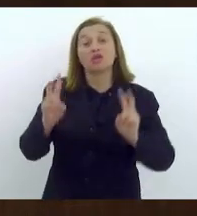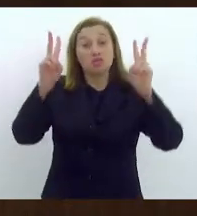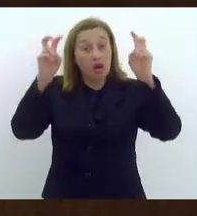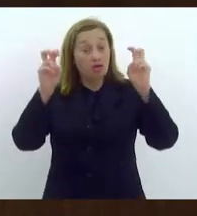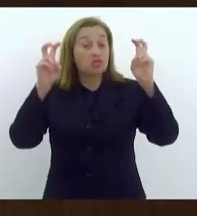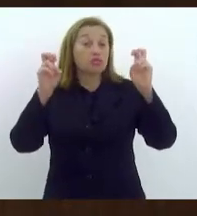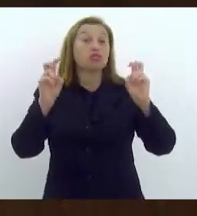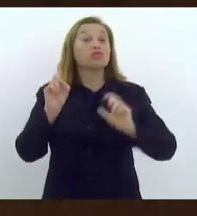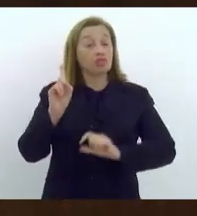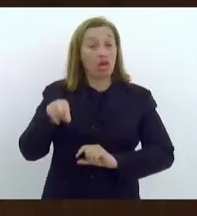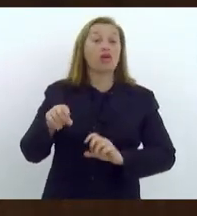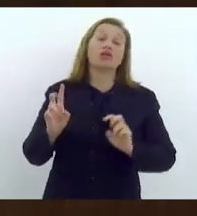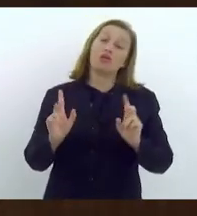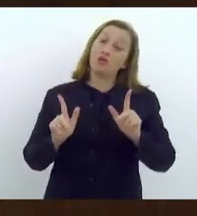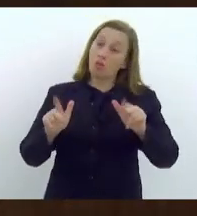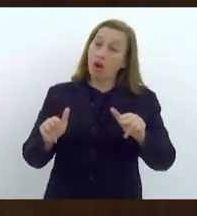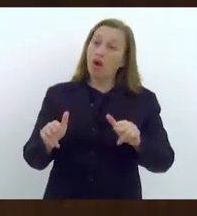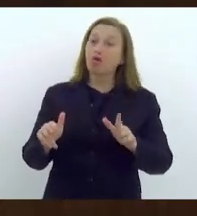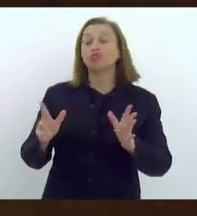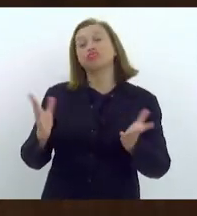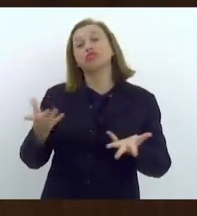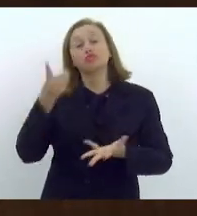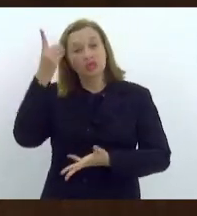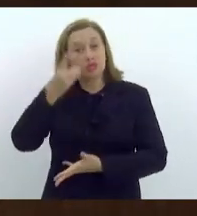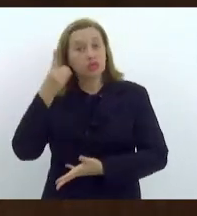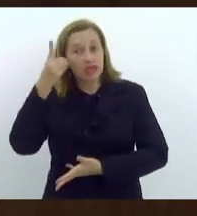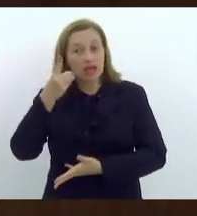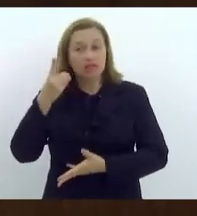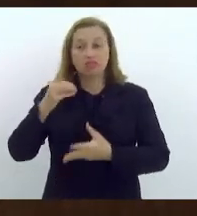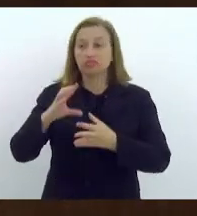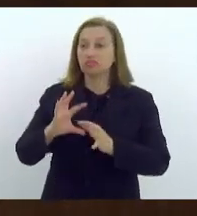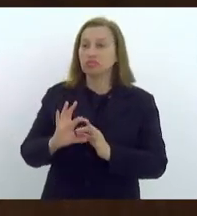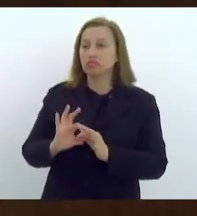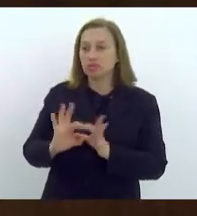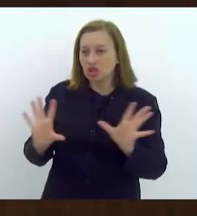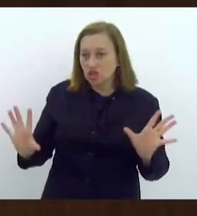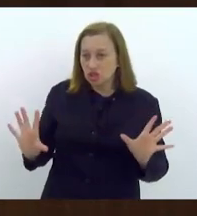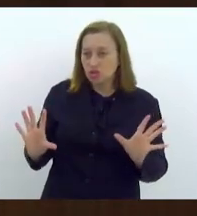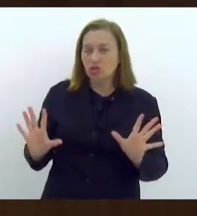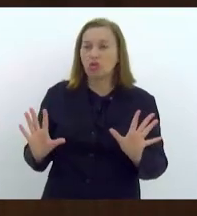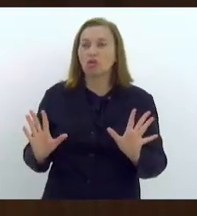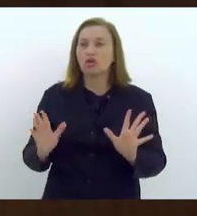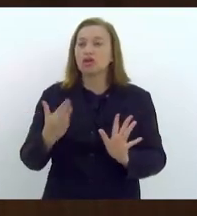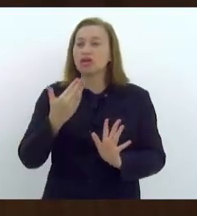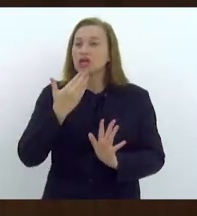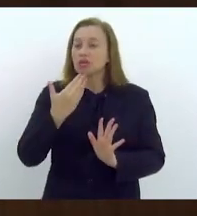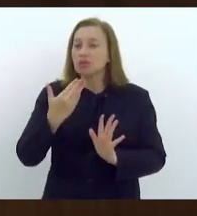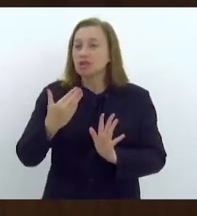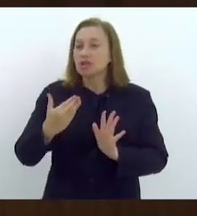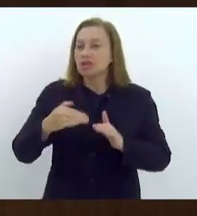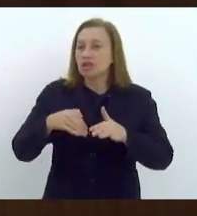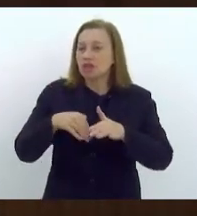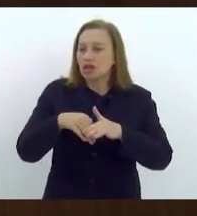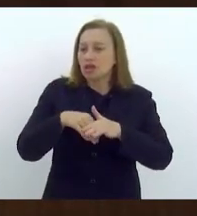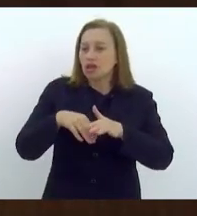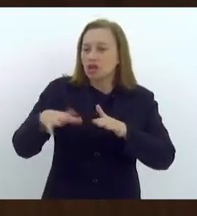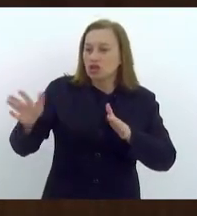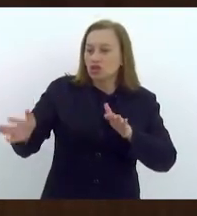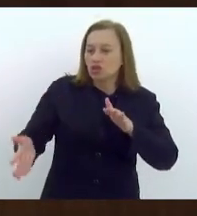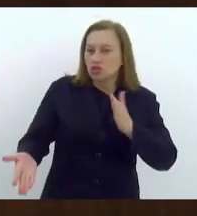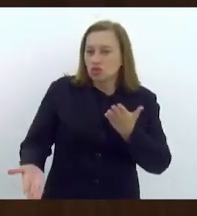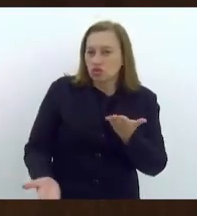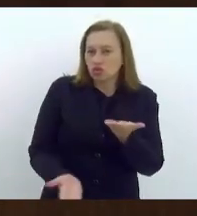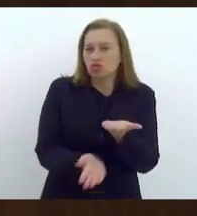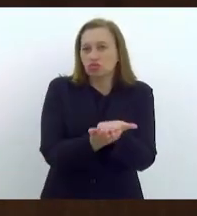deputado abriu mão de pedir a anexação do nosso projeto ao dele. Parabenizar